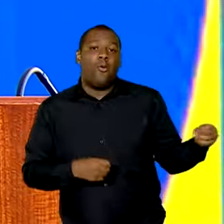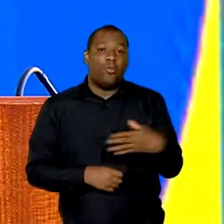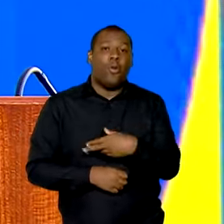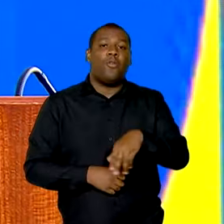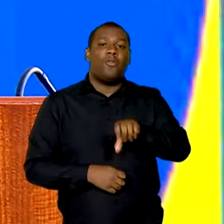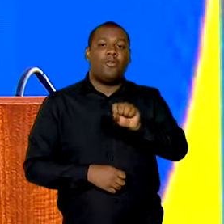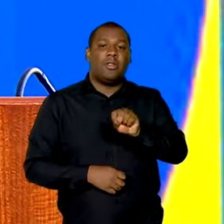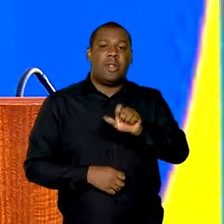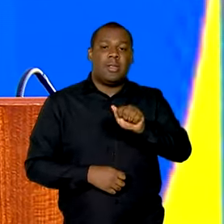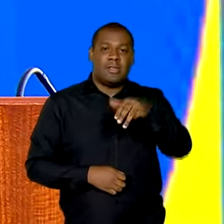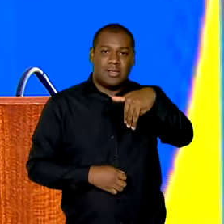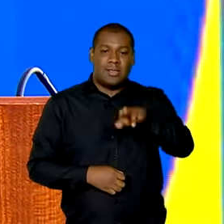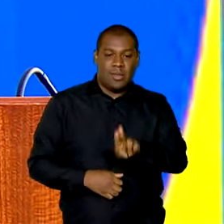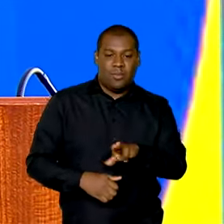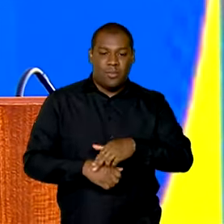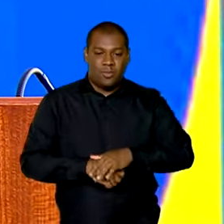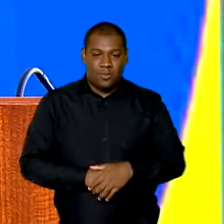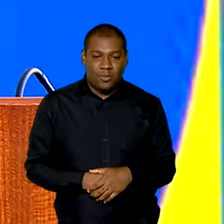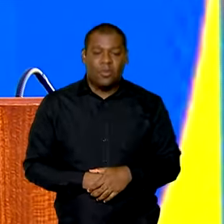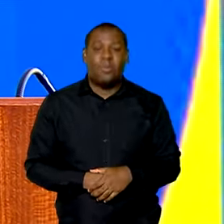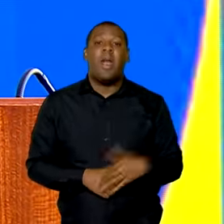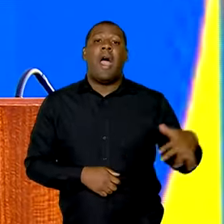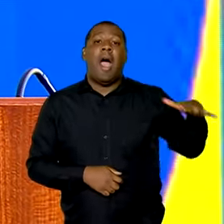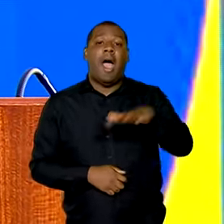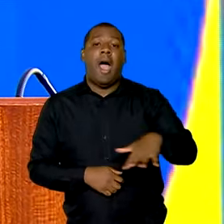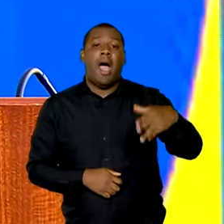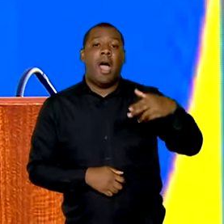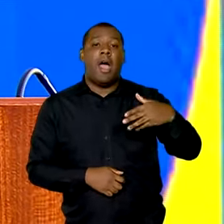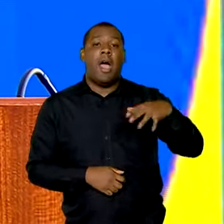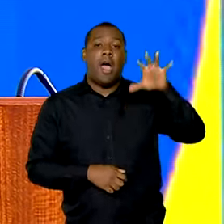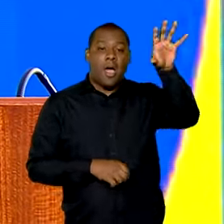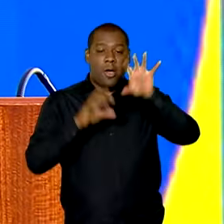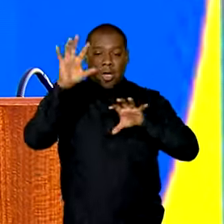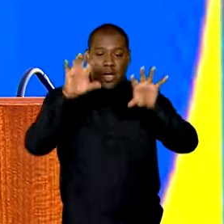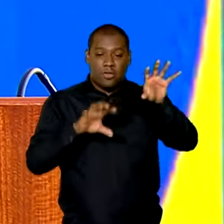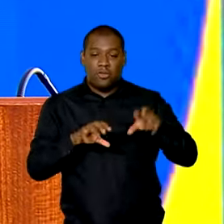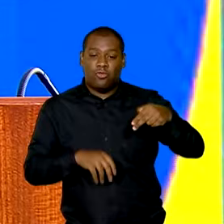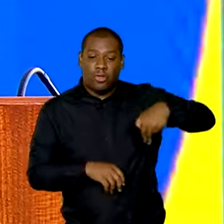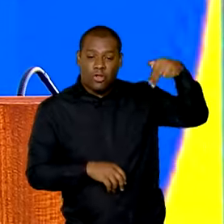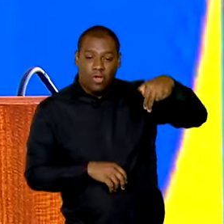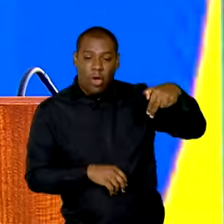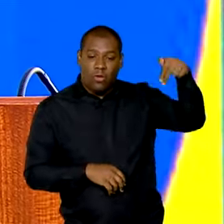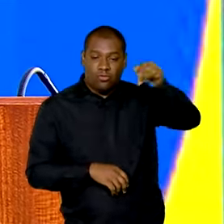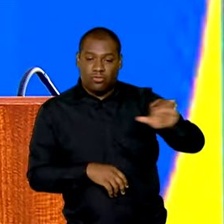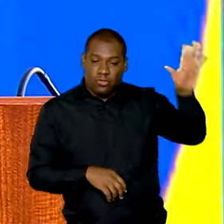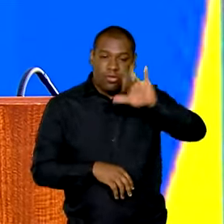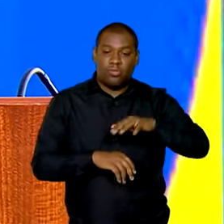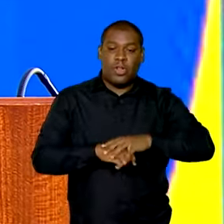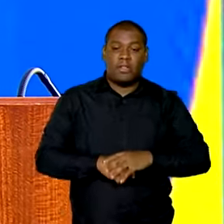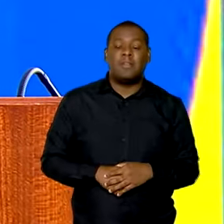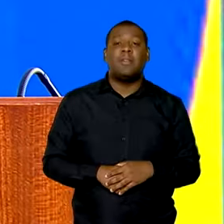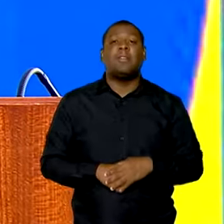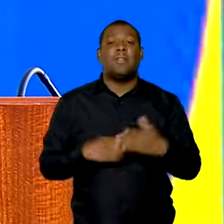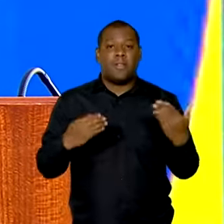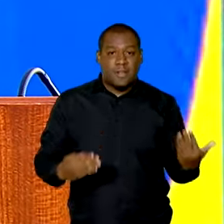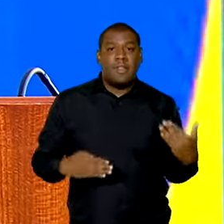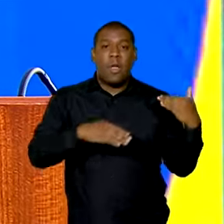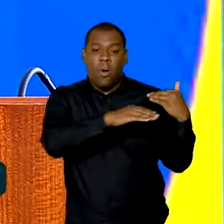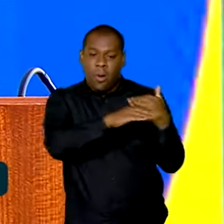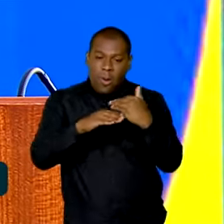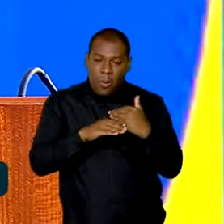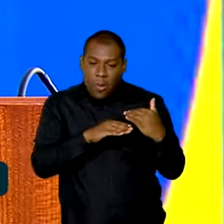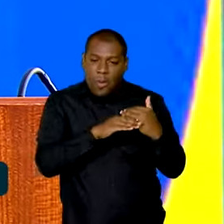Seleções Saúde, as regiões norte e nordeste, exatamente pelo olhar de reduzir as desigualdades,